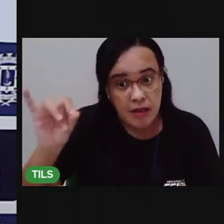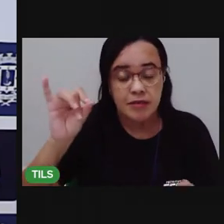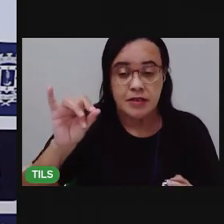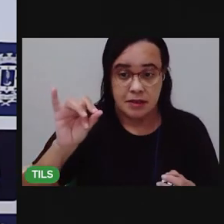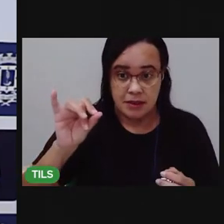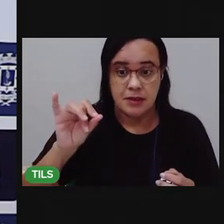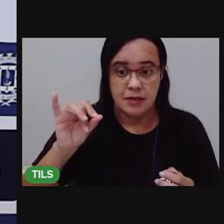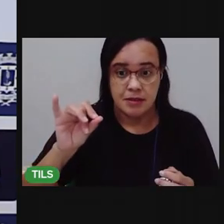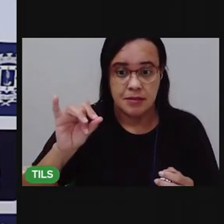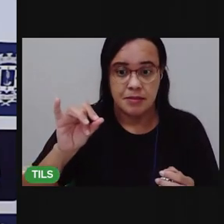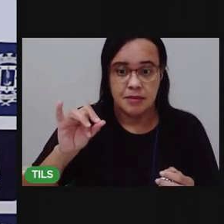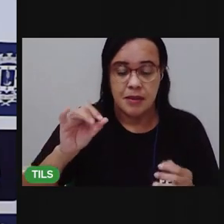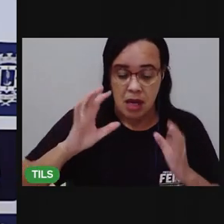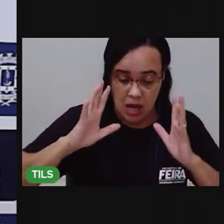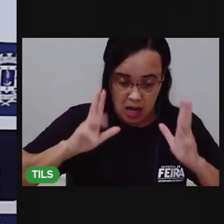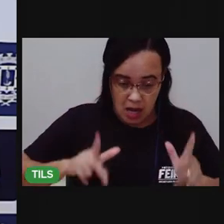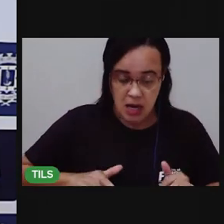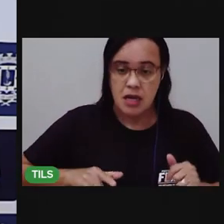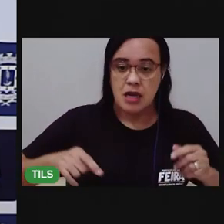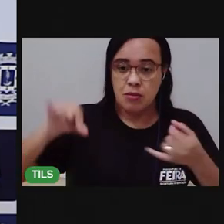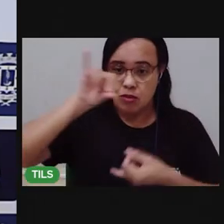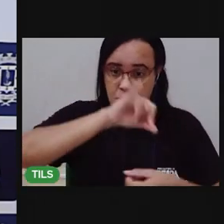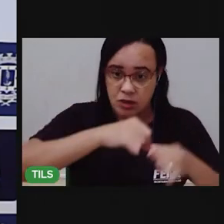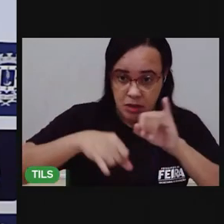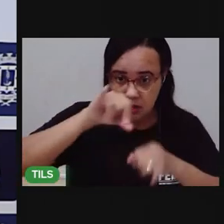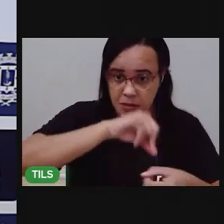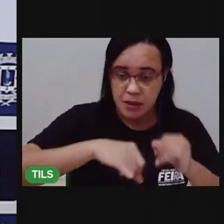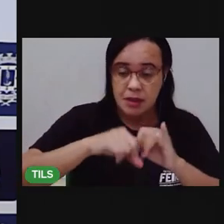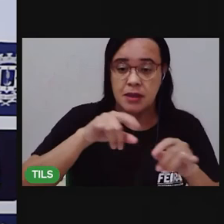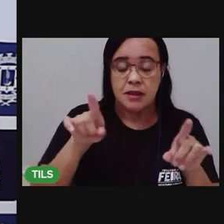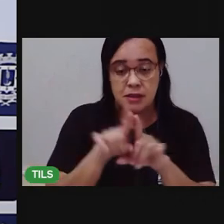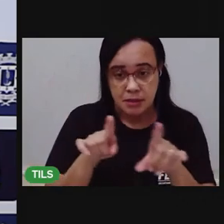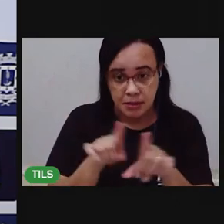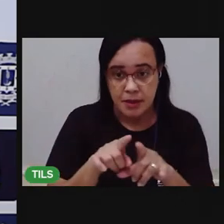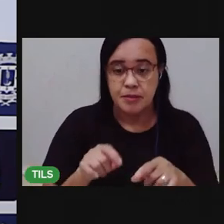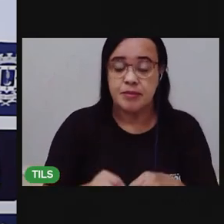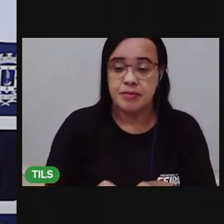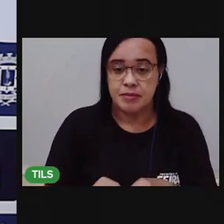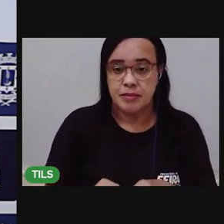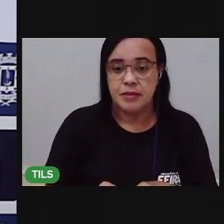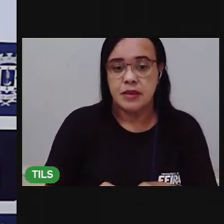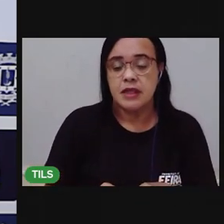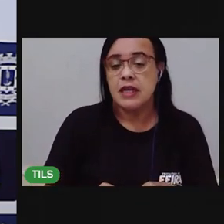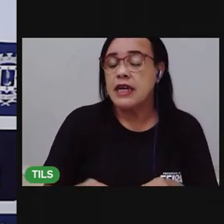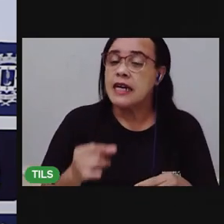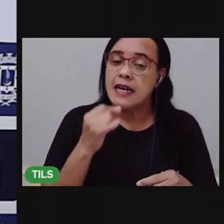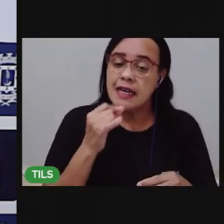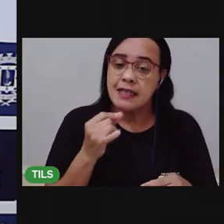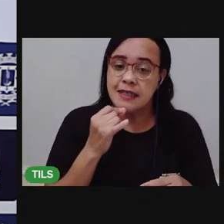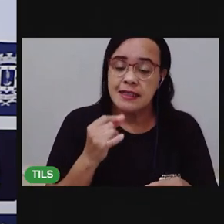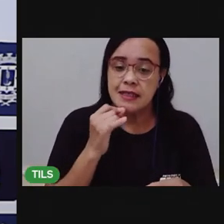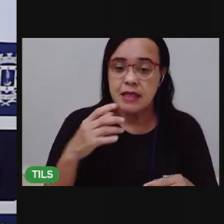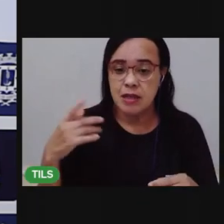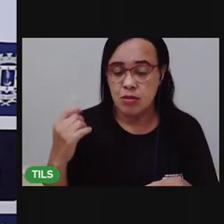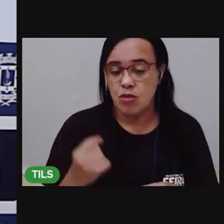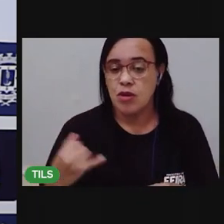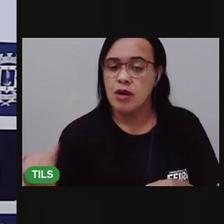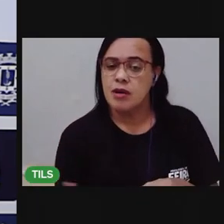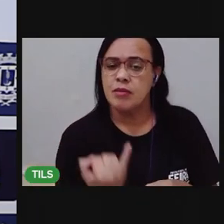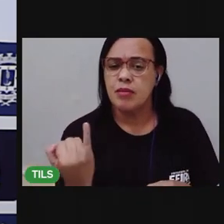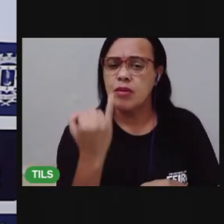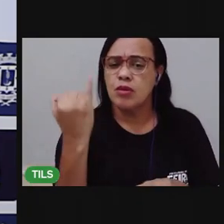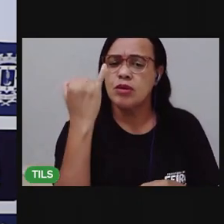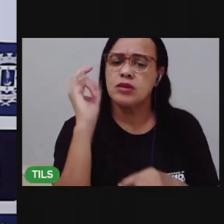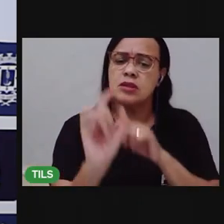tem cuidados essenciais que a gente tem que fazer porque existem coisas que são